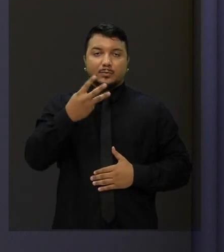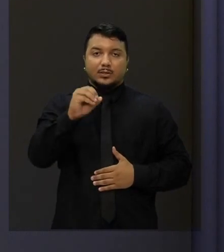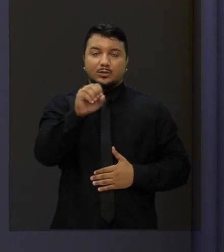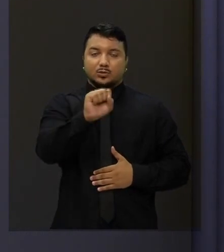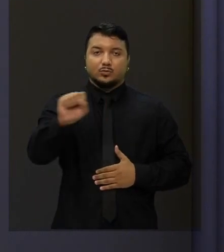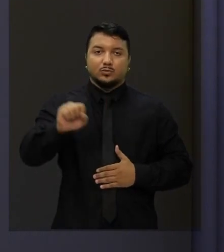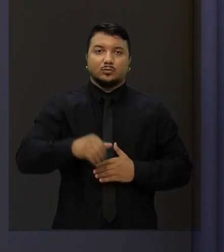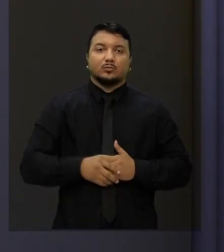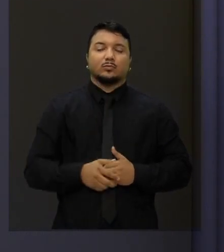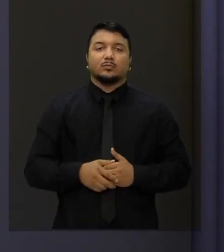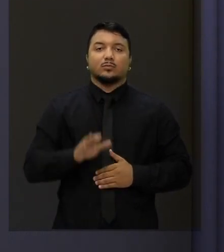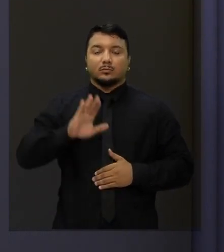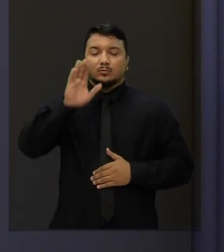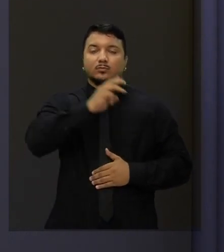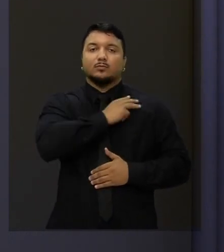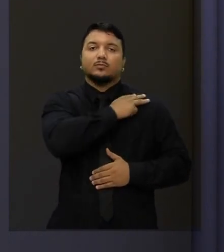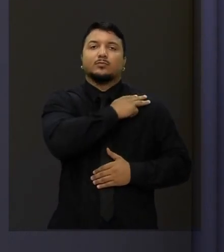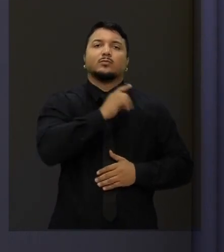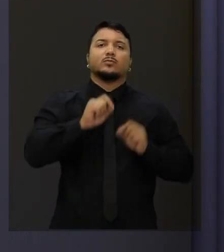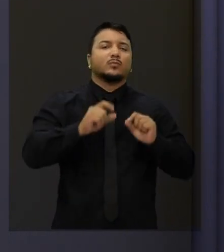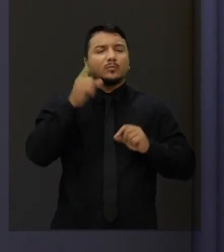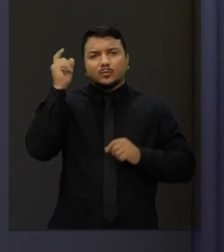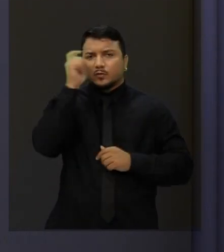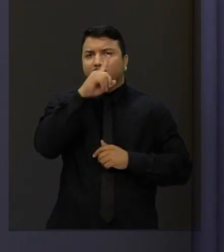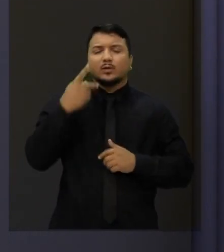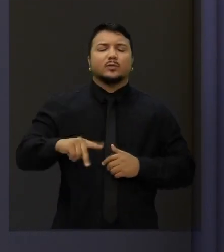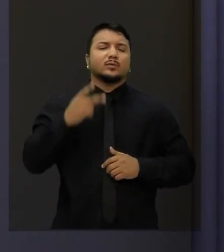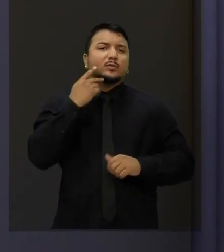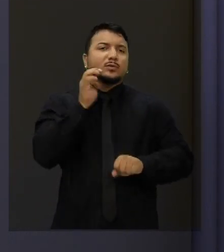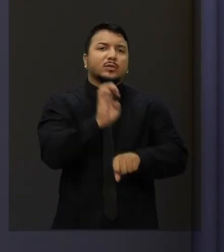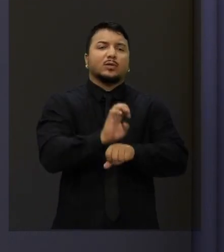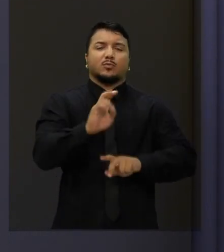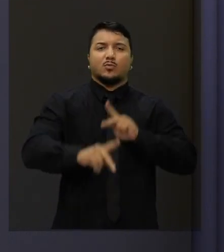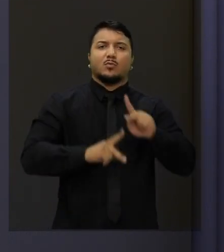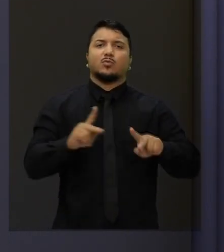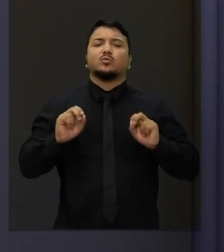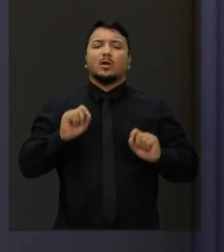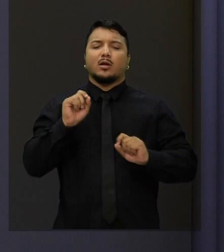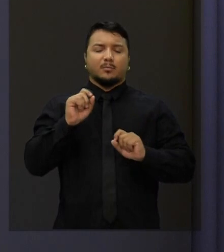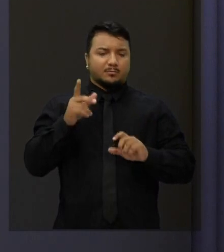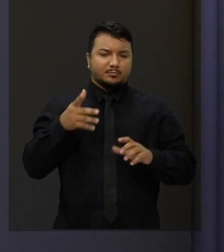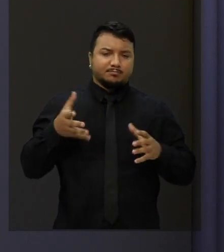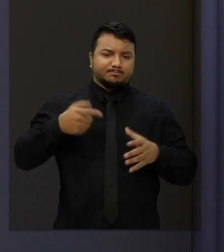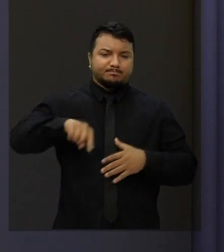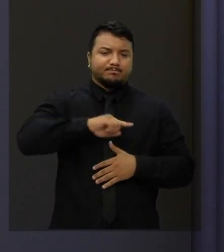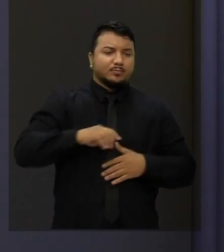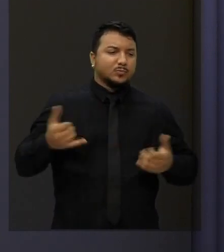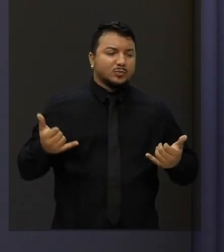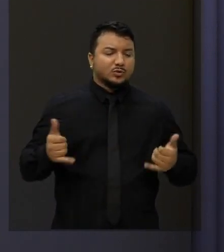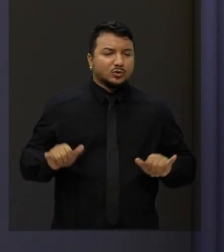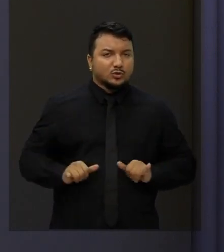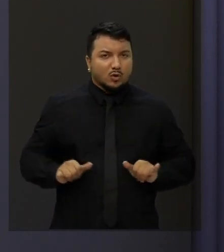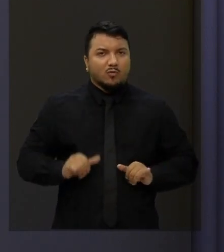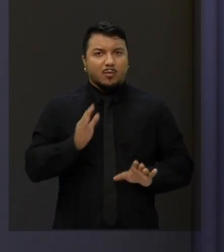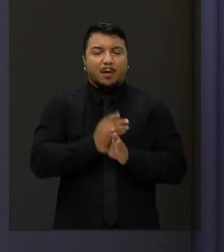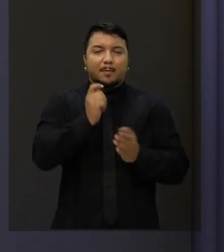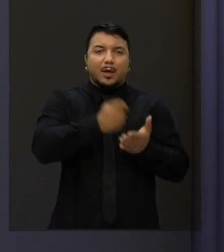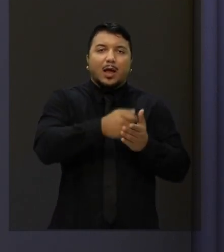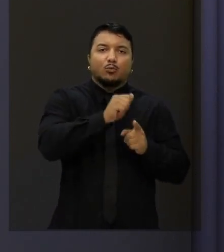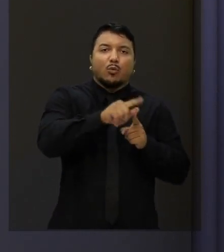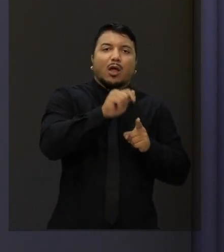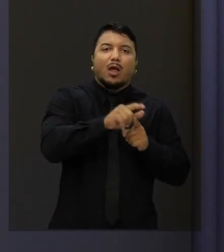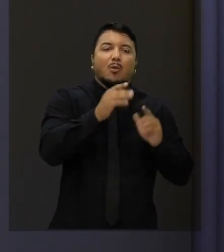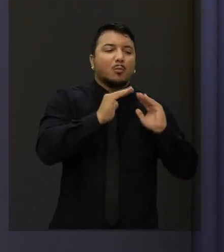O candidato, capitão Wagner, um dos maiores desafios que nós temos para o nosso povo, são as pessoas que hoje sofrem muito para poder pagar um aluguel, não tem onde